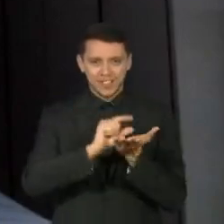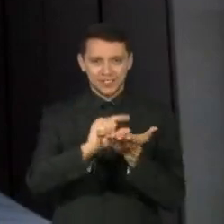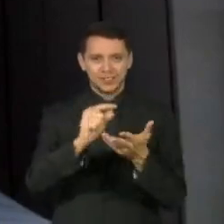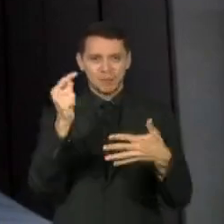prejudicial na nossa...